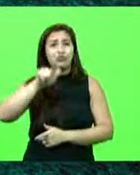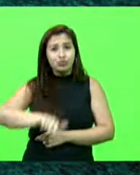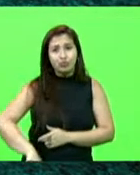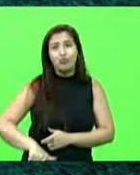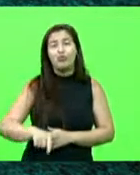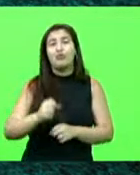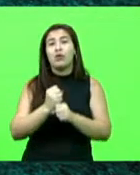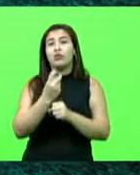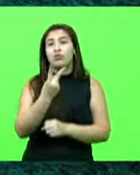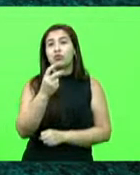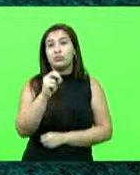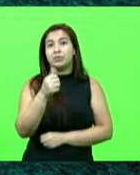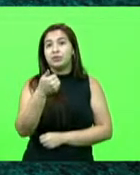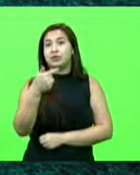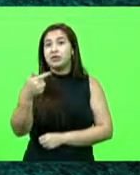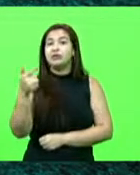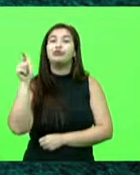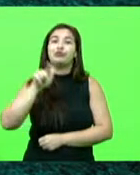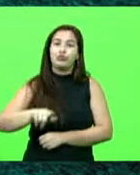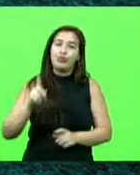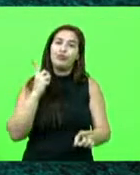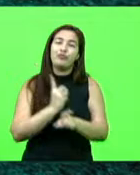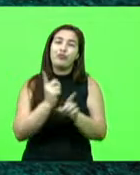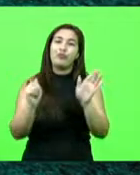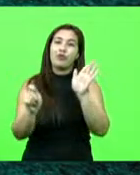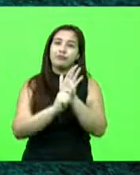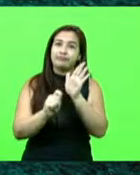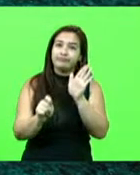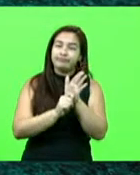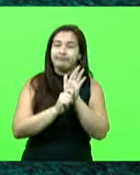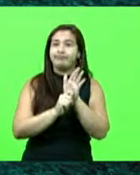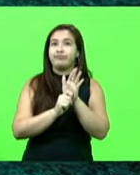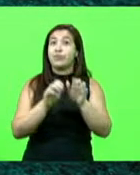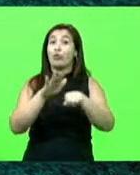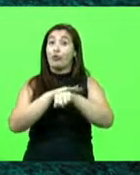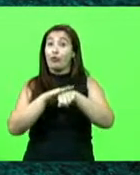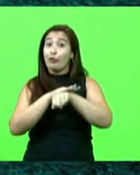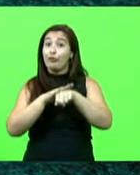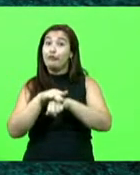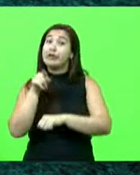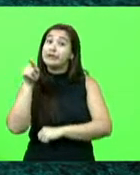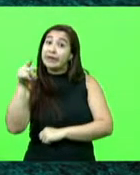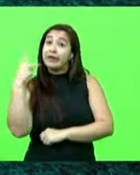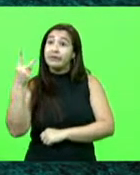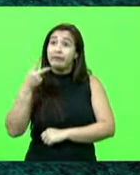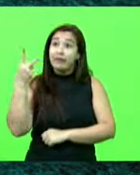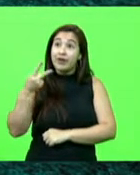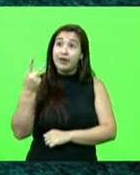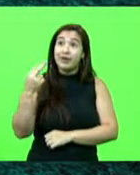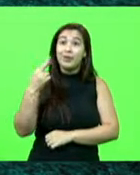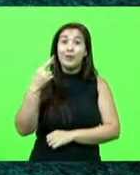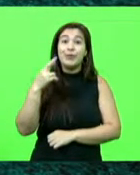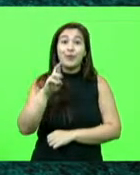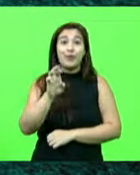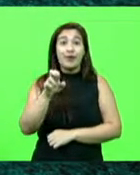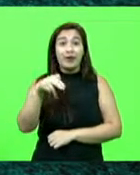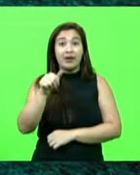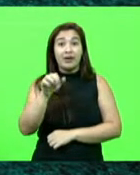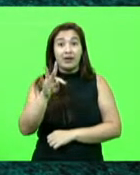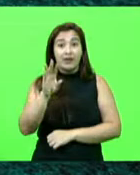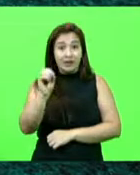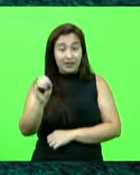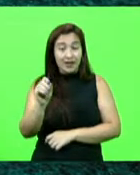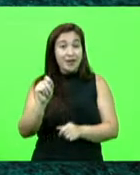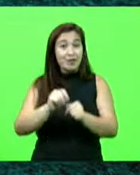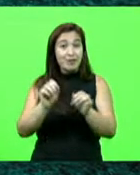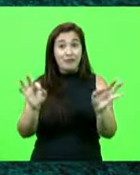com cigarro de maconha dentro do carro. Tem que conversar aí com o vereador Renato, acho que ele não fez o PROERD. Ele